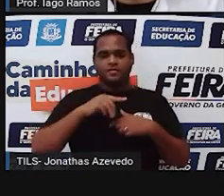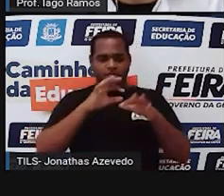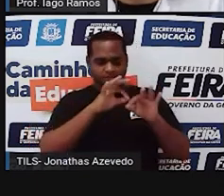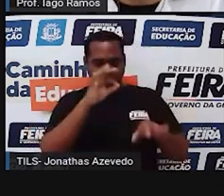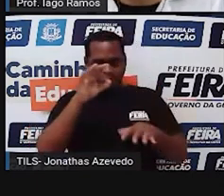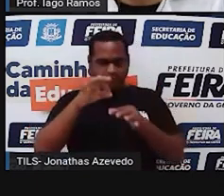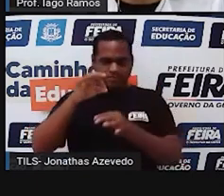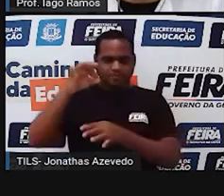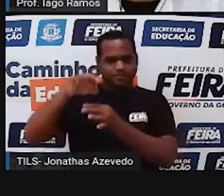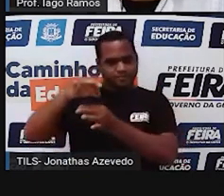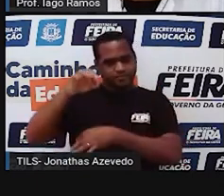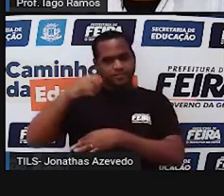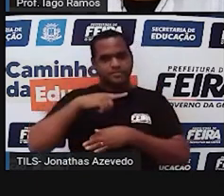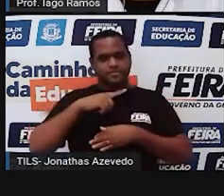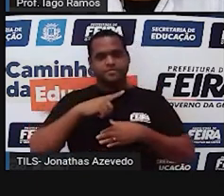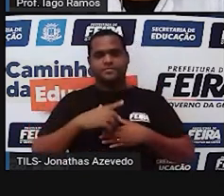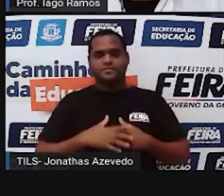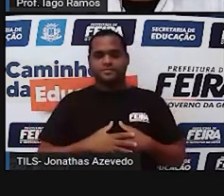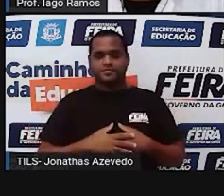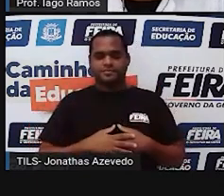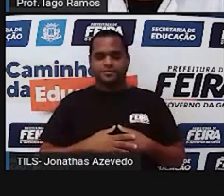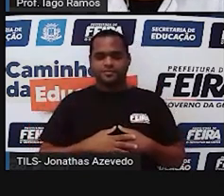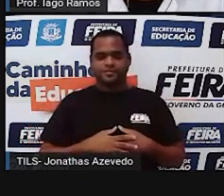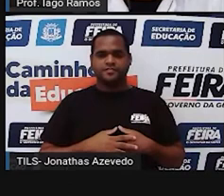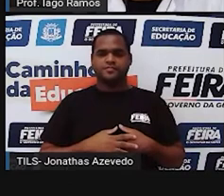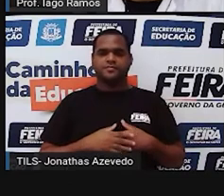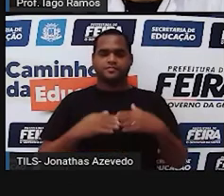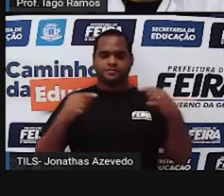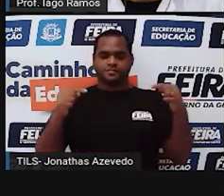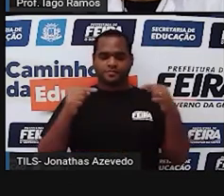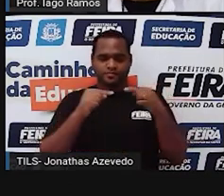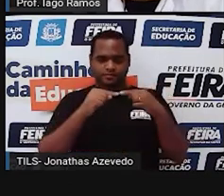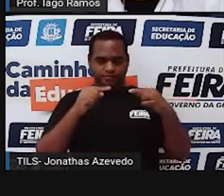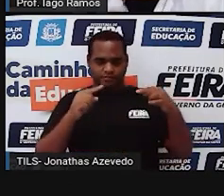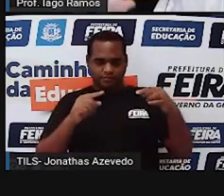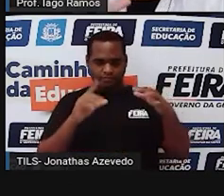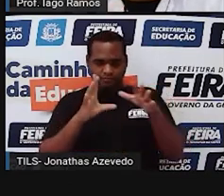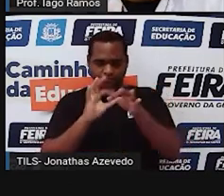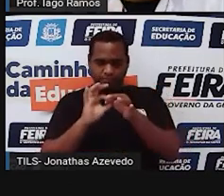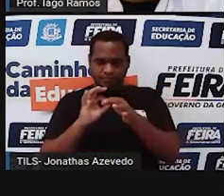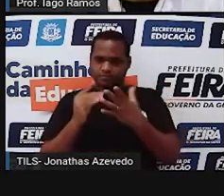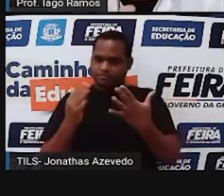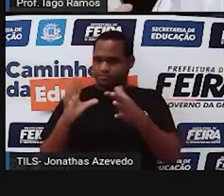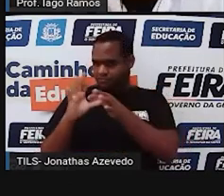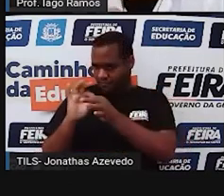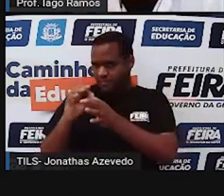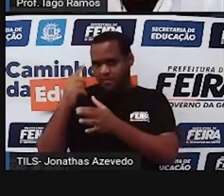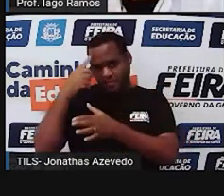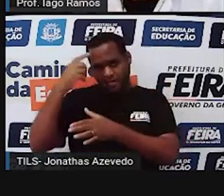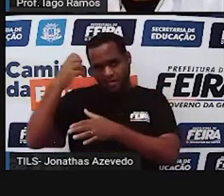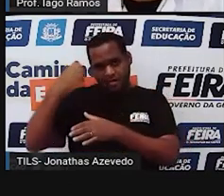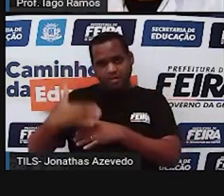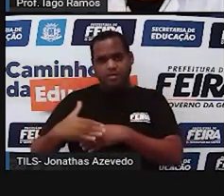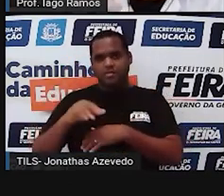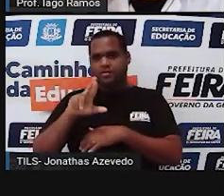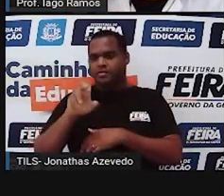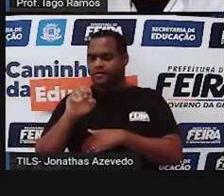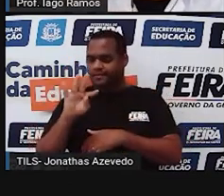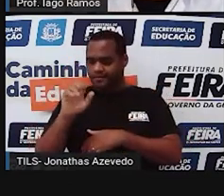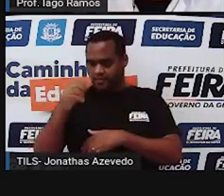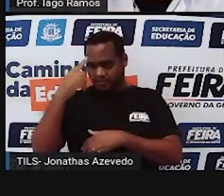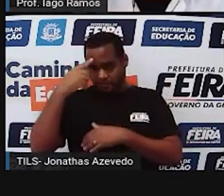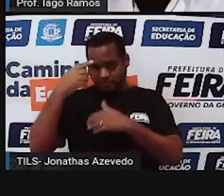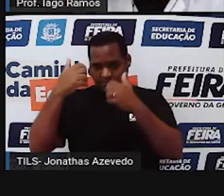corda que ali no modelo é a linha que liga a linha reta né? o segmento de reta melhor dizendo que